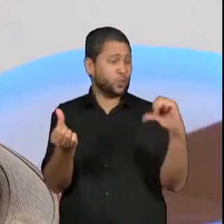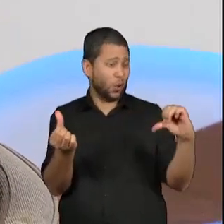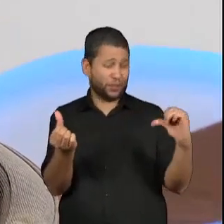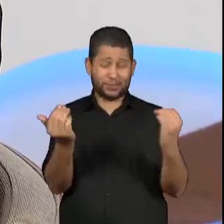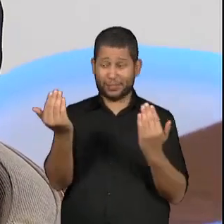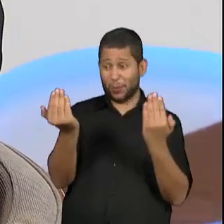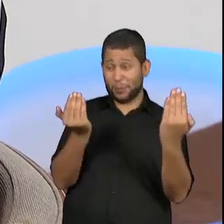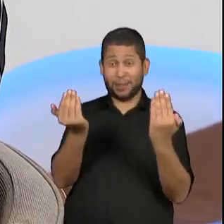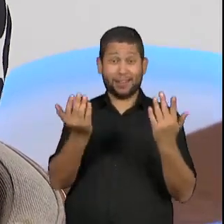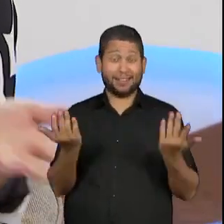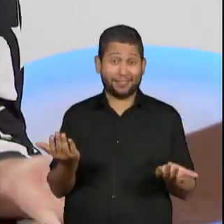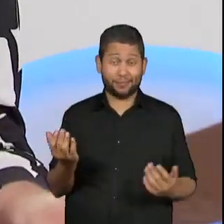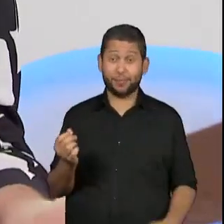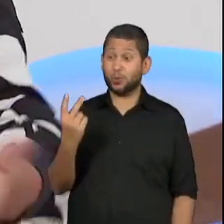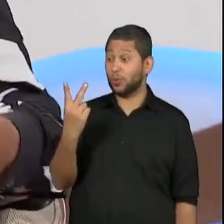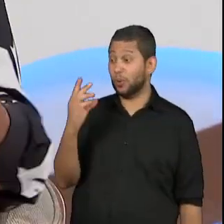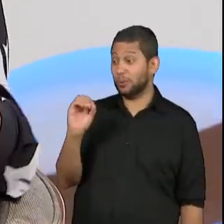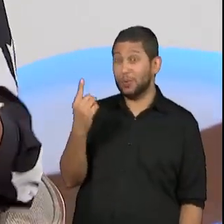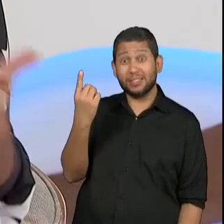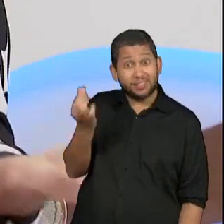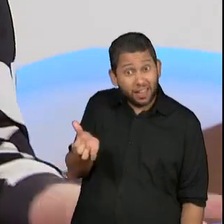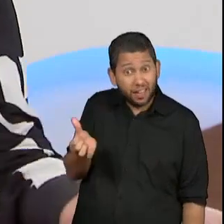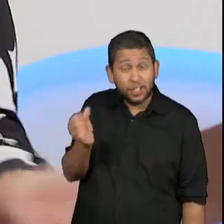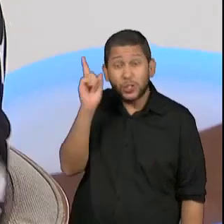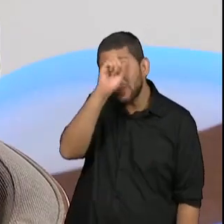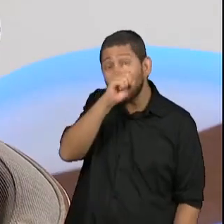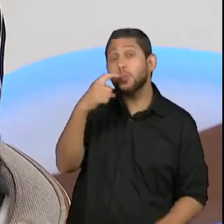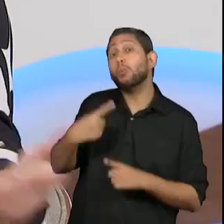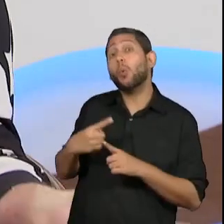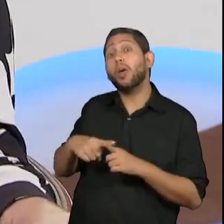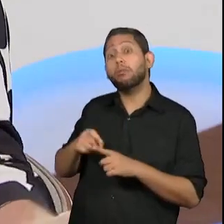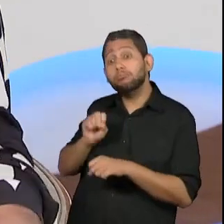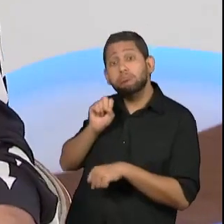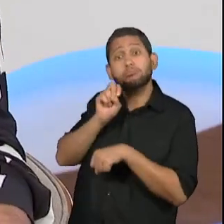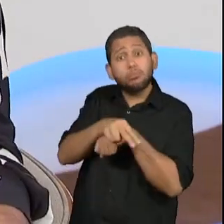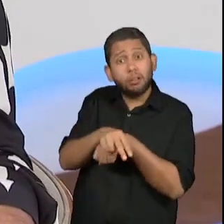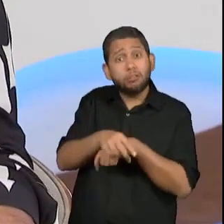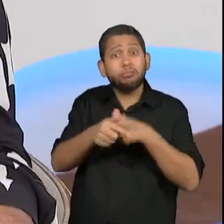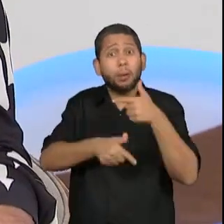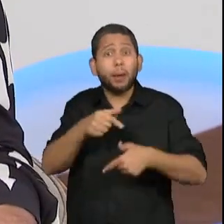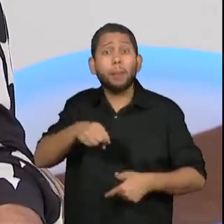O carnaval de 2016 apresentou uma dificuldade imensa, porque eu cheguei na mangueira sem história nenhuma,